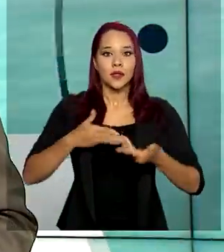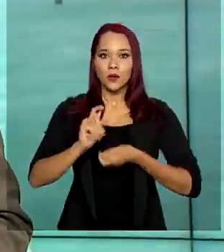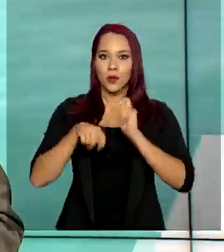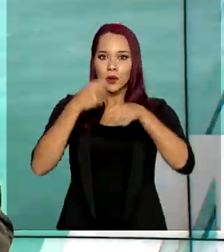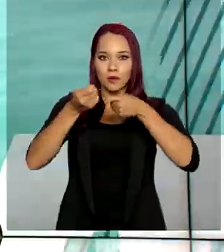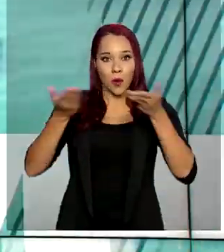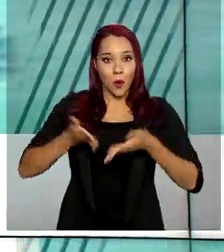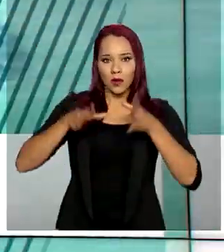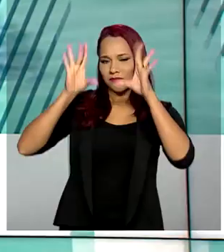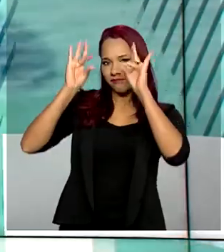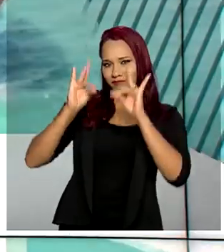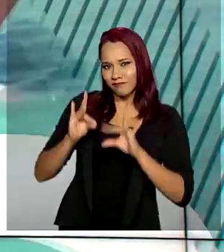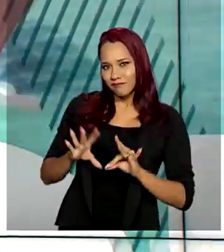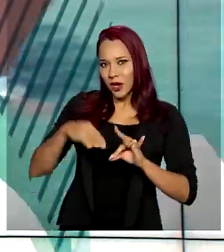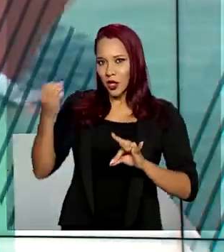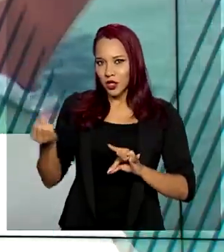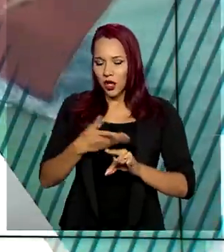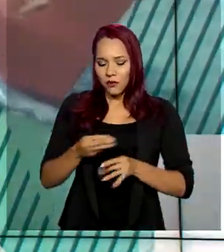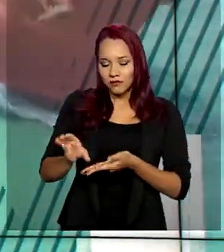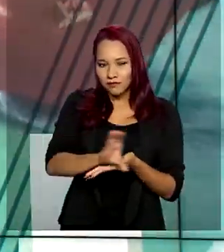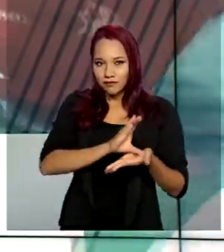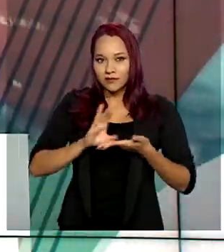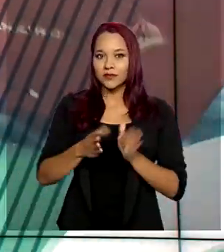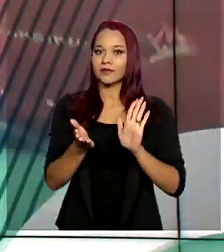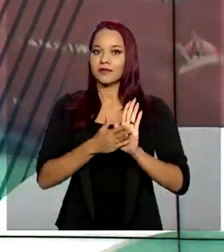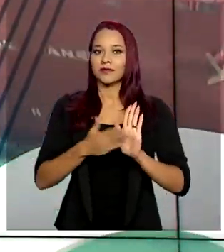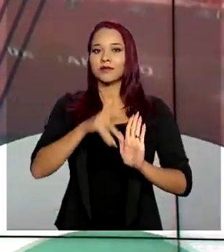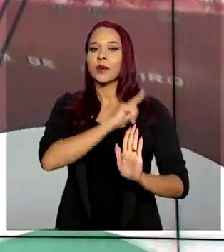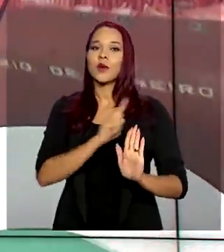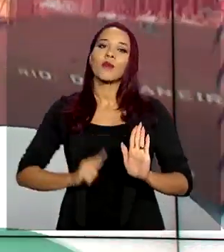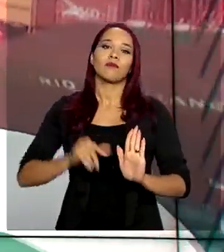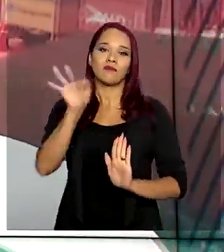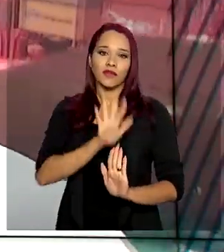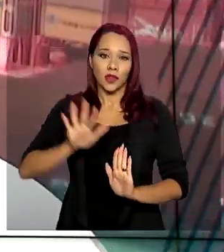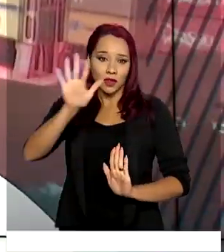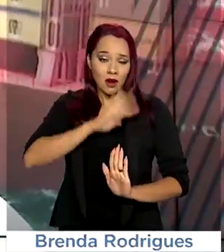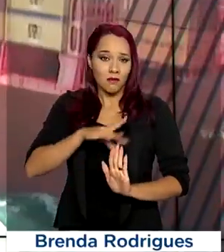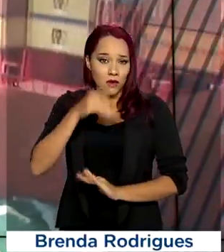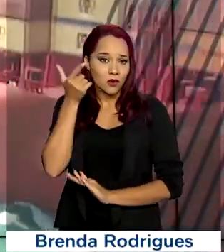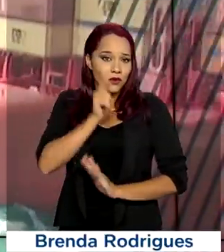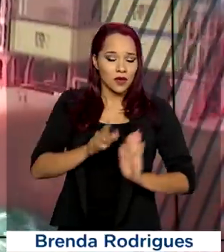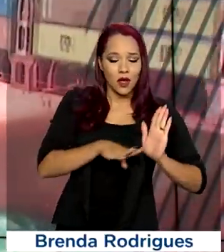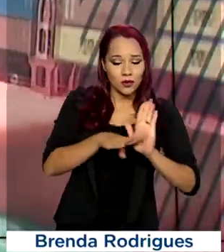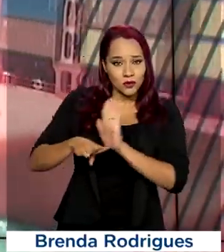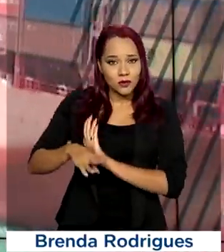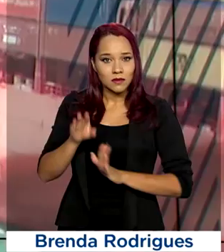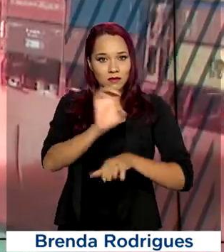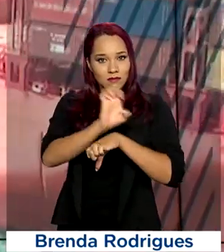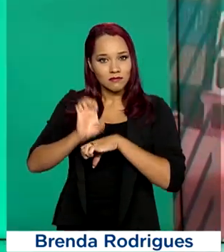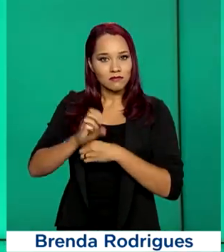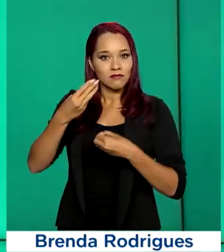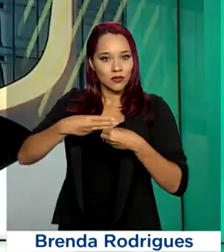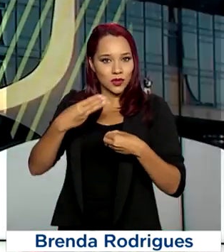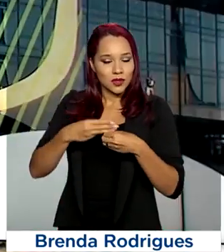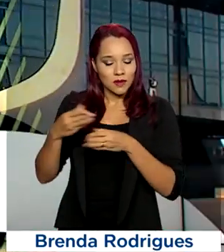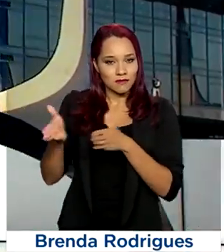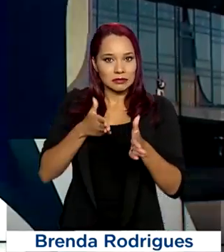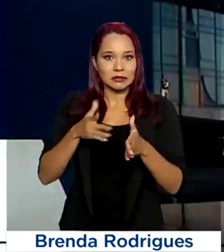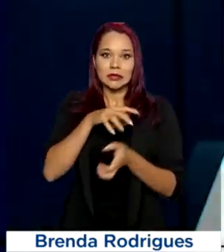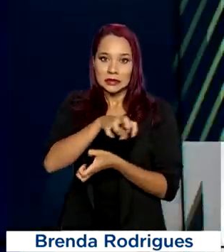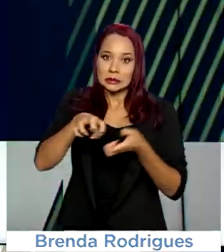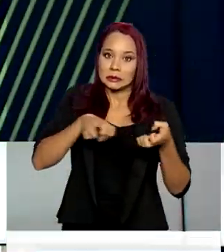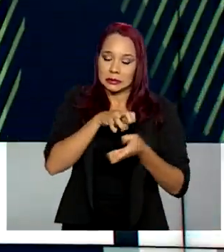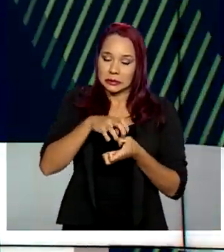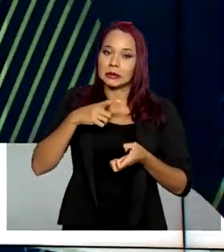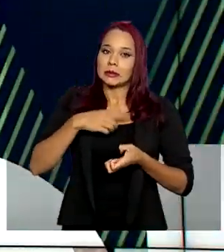detalhou hoje os novos recursos propostos pelo governo federal para socorro aos estados e municípios neste momento de crise